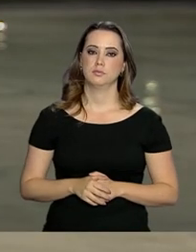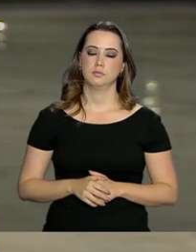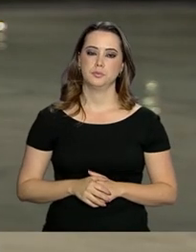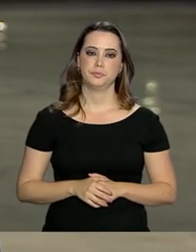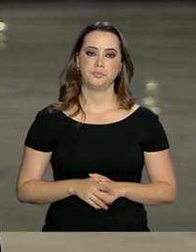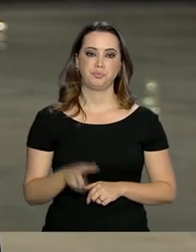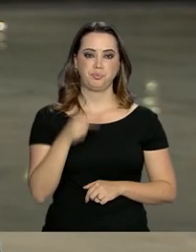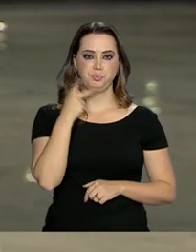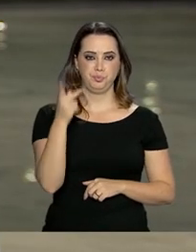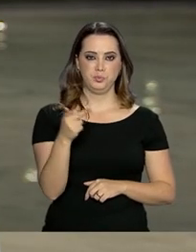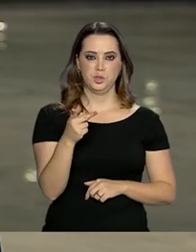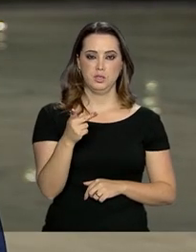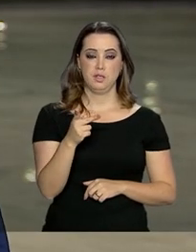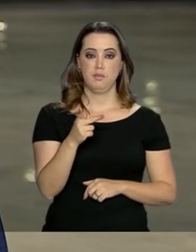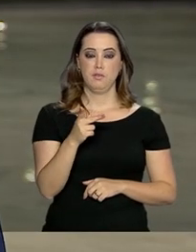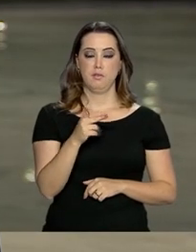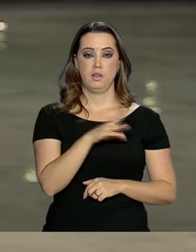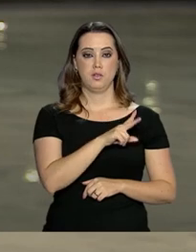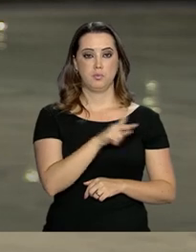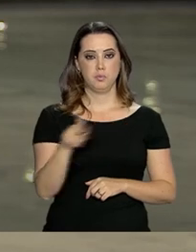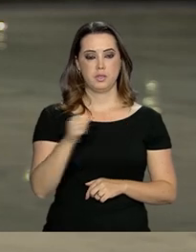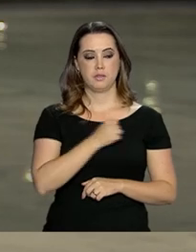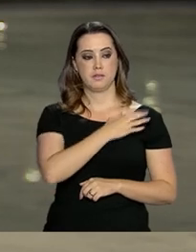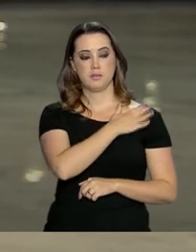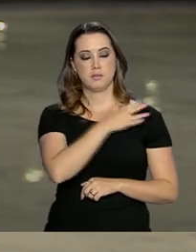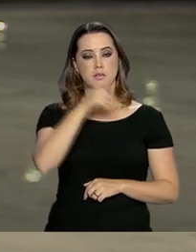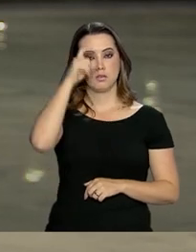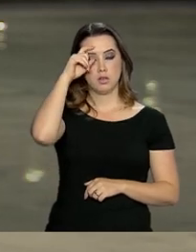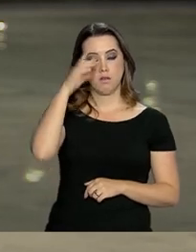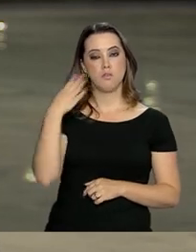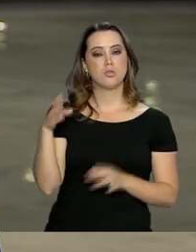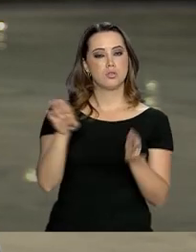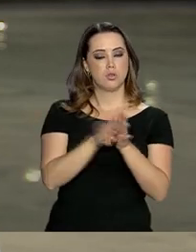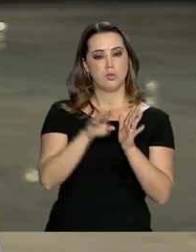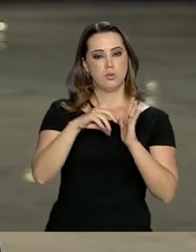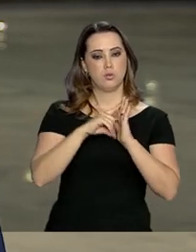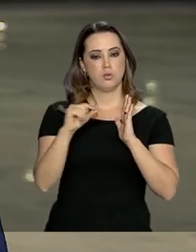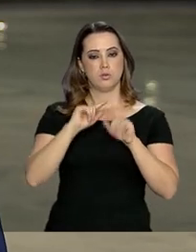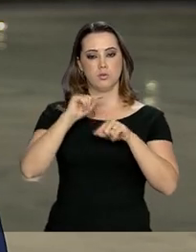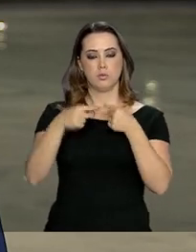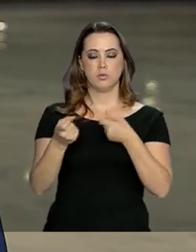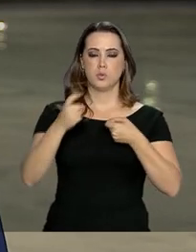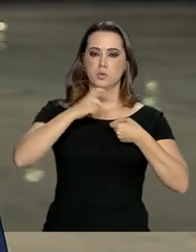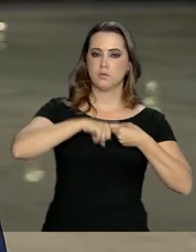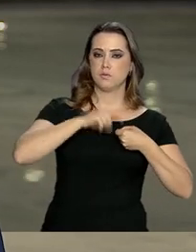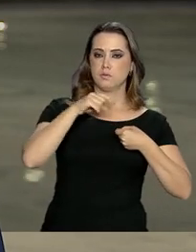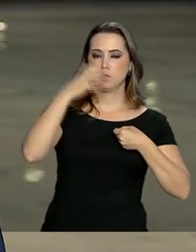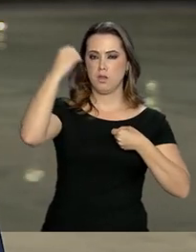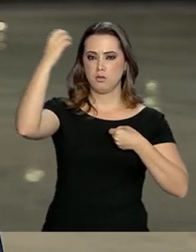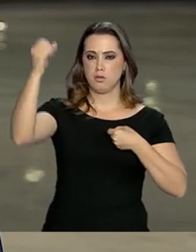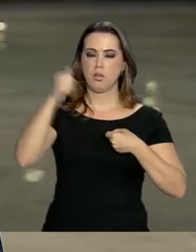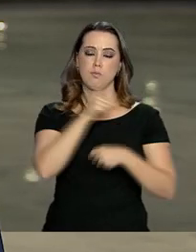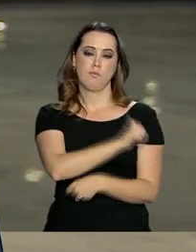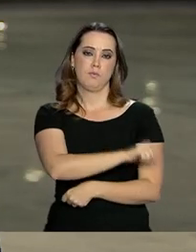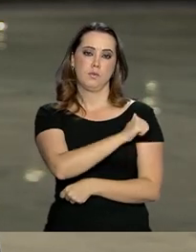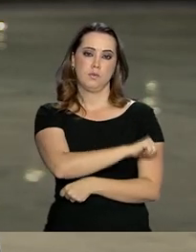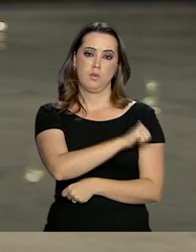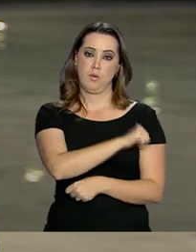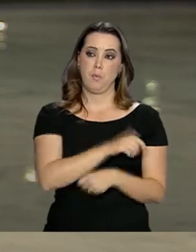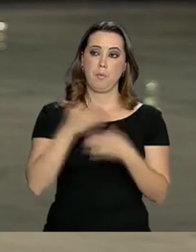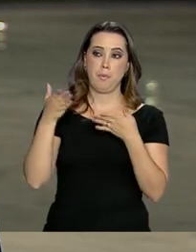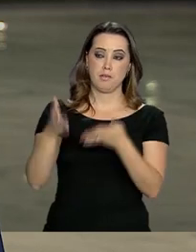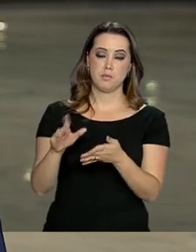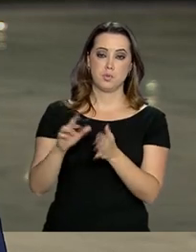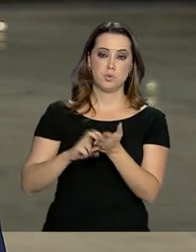A fala do presidente Mourão foi logo assim que ele chegou no Palácio do Planalto após retornar de viagem do Rio de Janeiro, onde